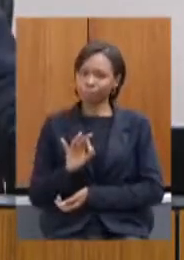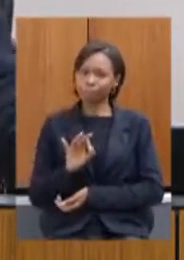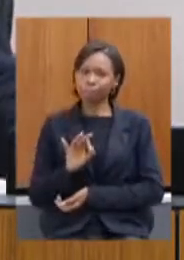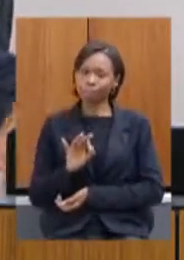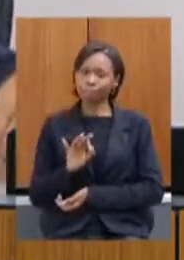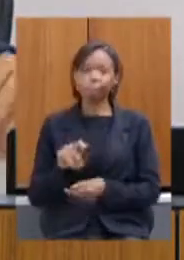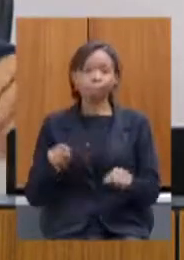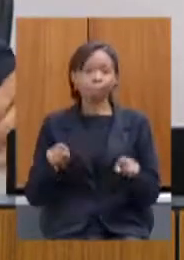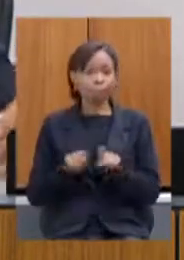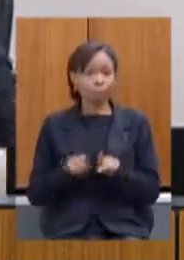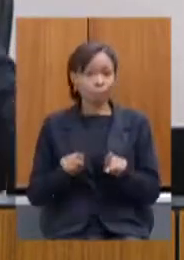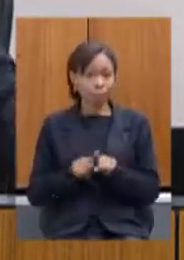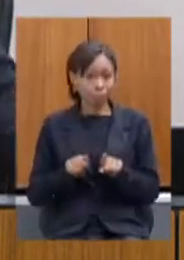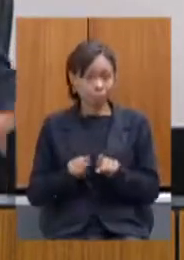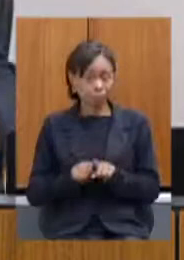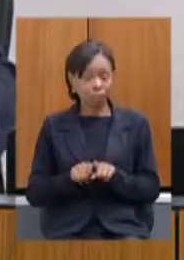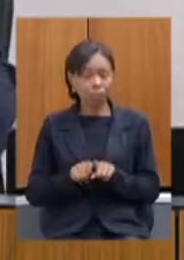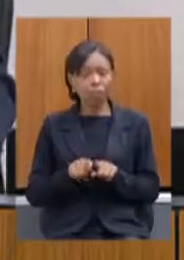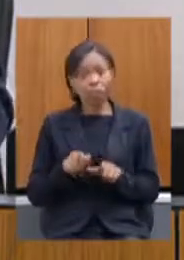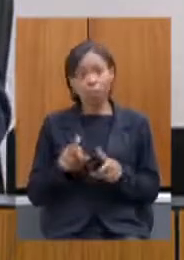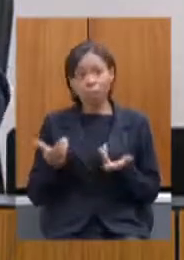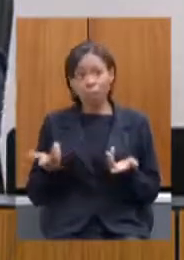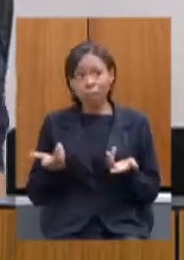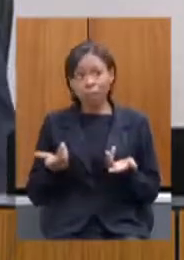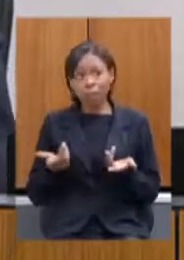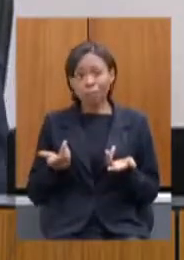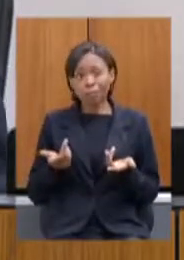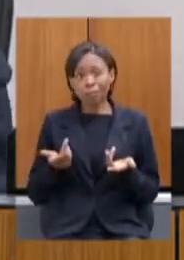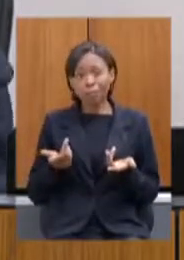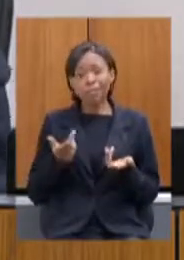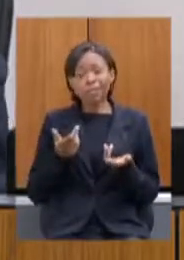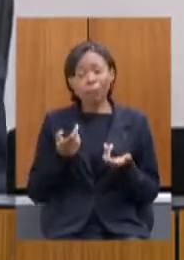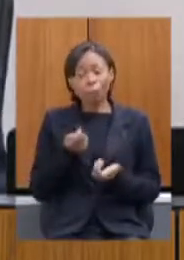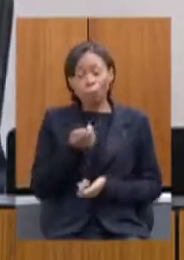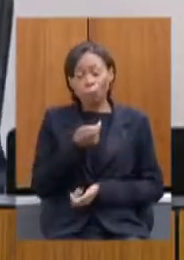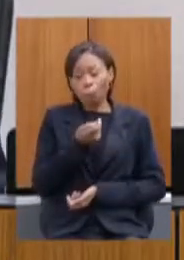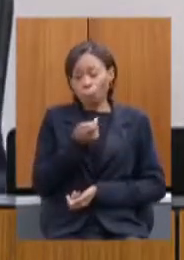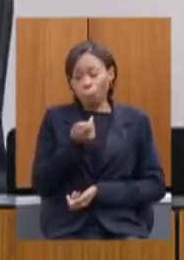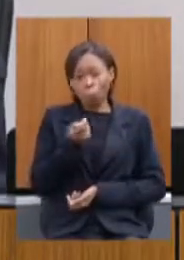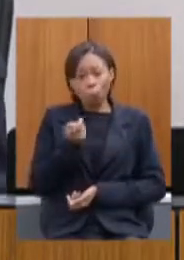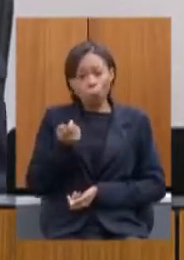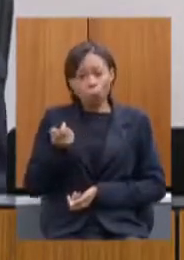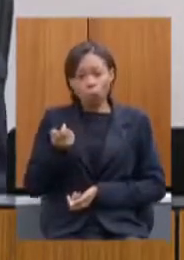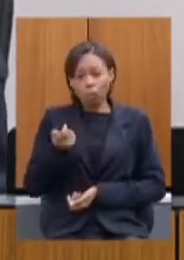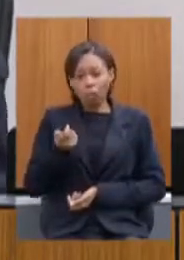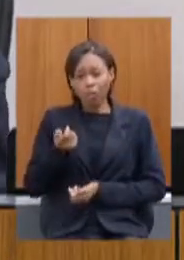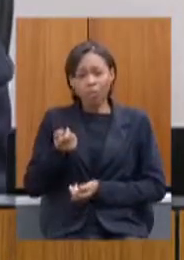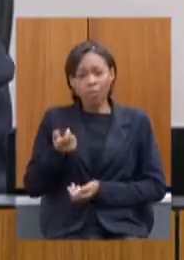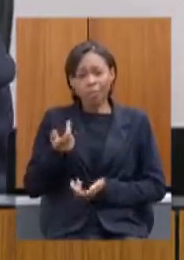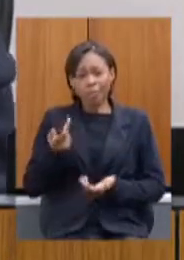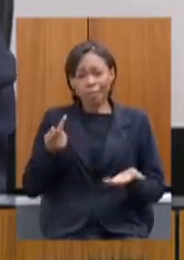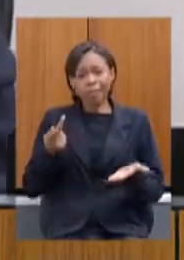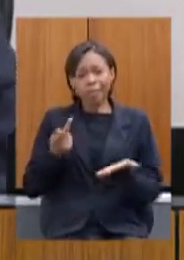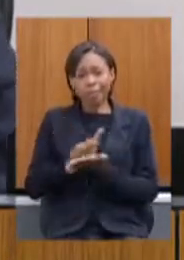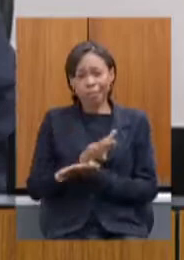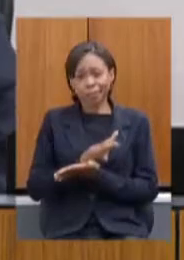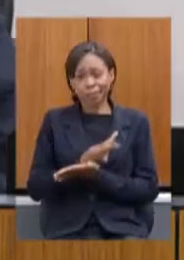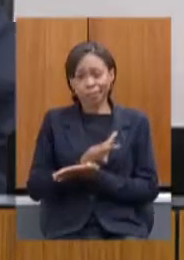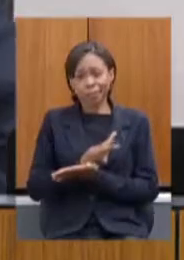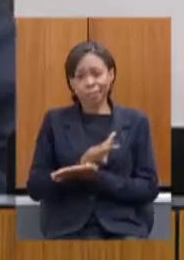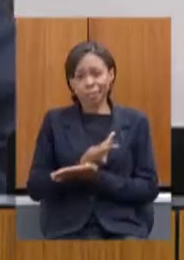colocando que são poucas as situações que nós podemos culpar a pandemia